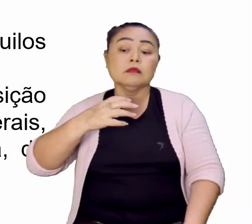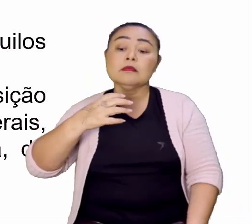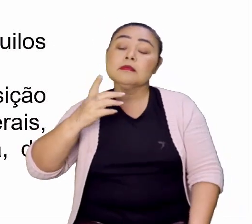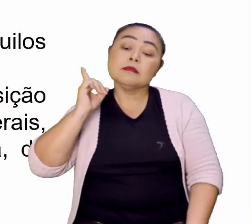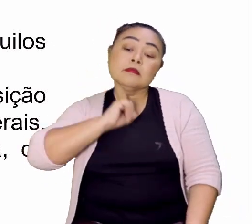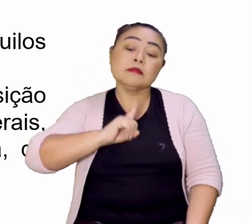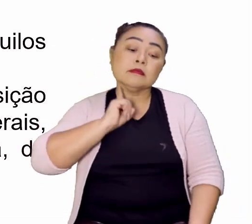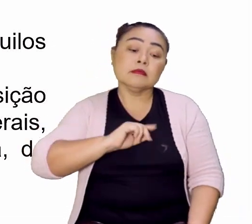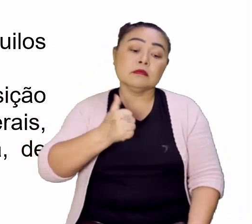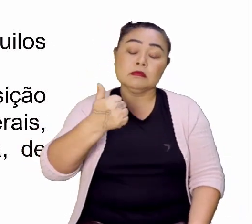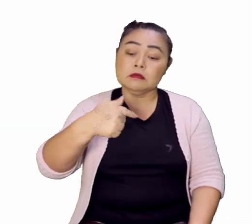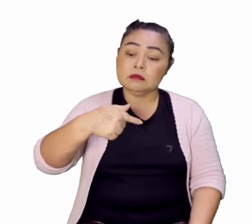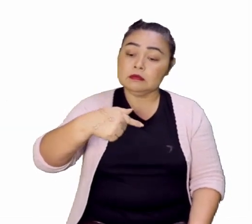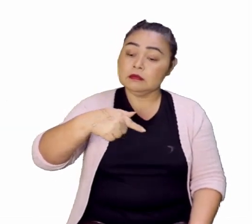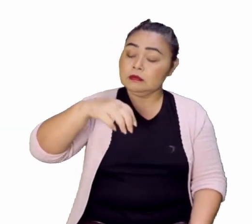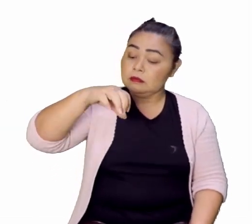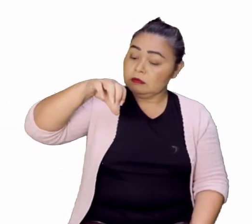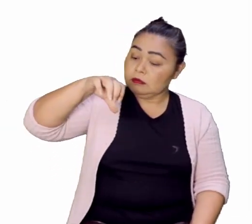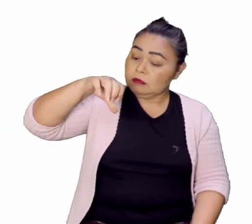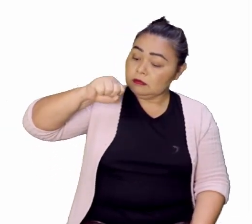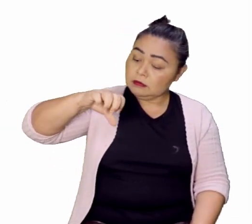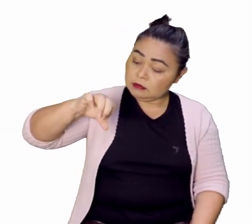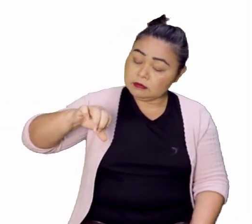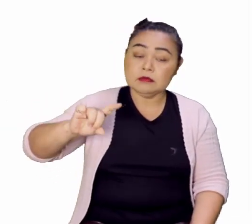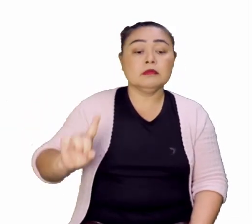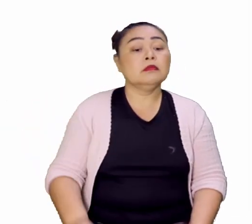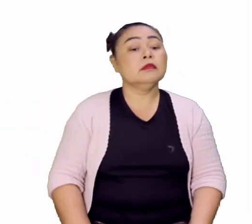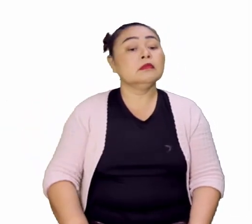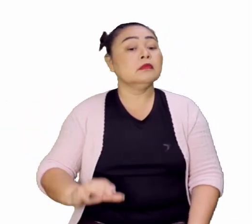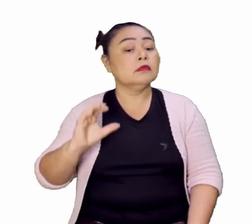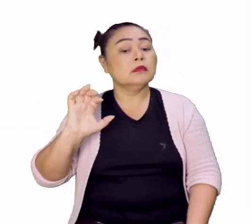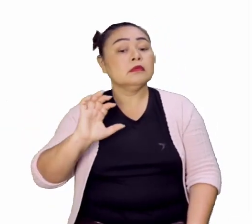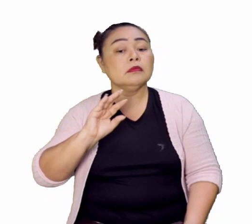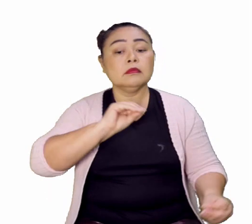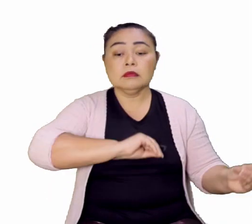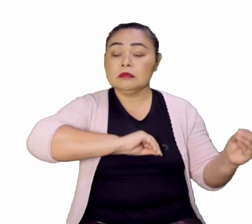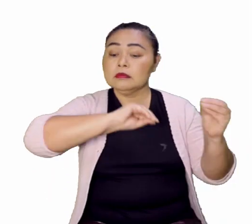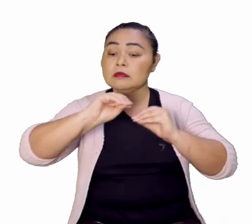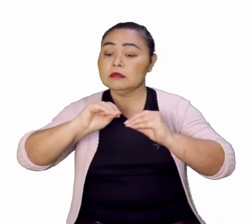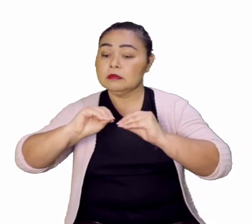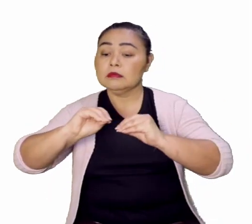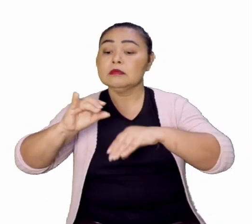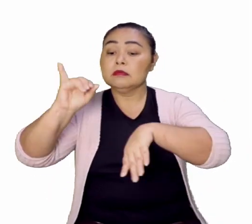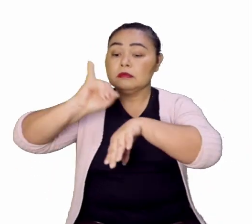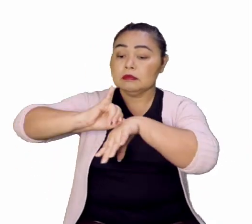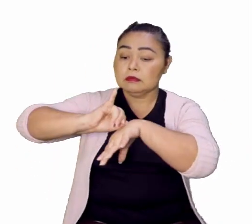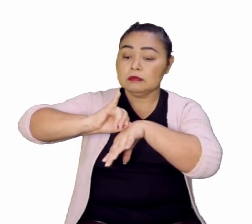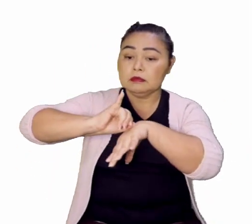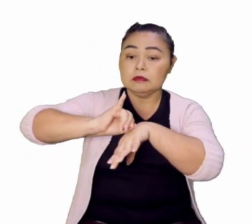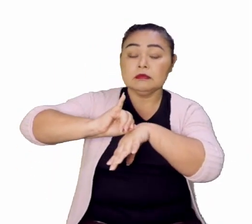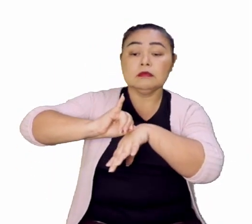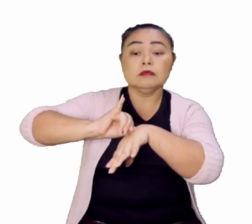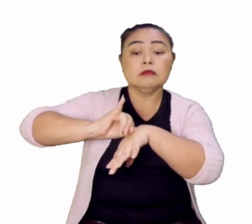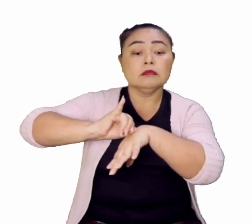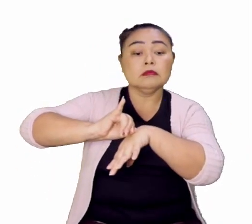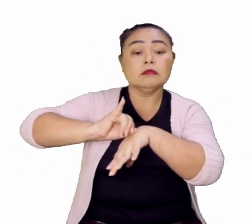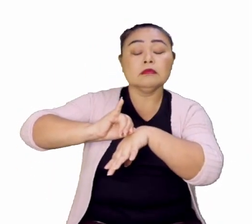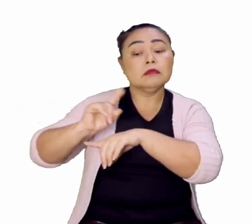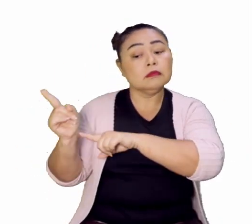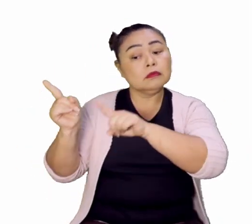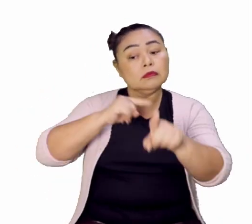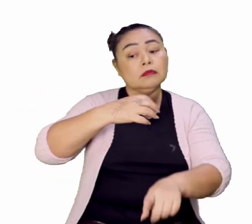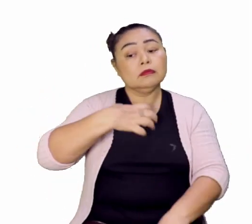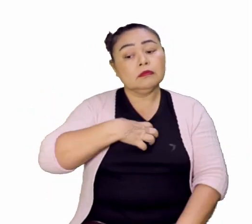em 1789. C. Transferência da capital do Brasil, do Rio de Janeiro, para Salvador.